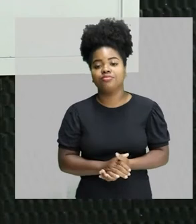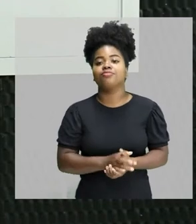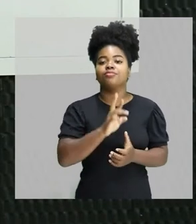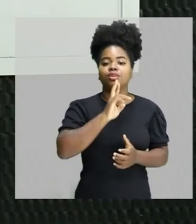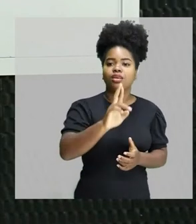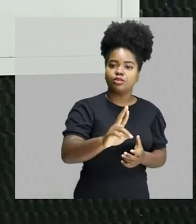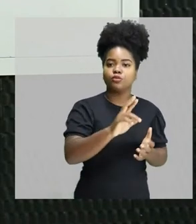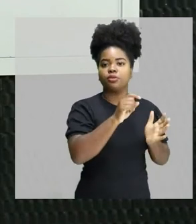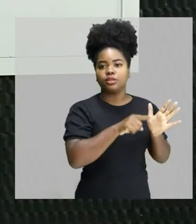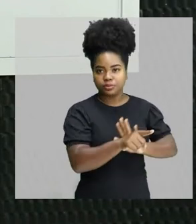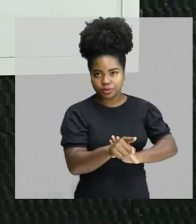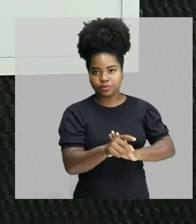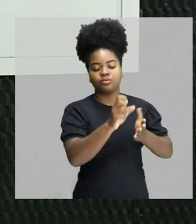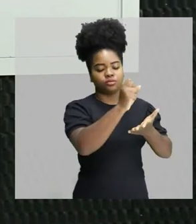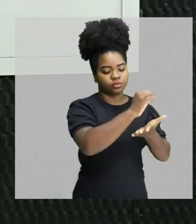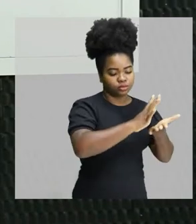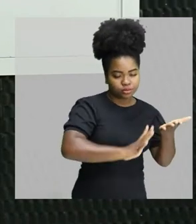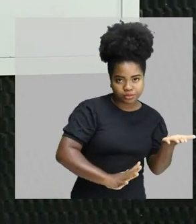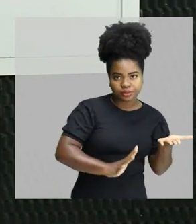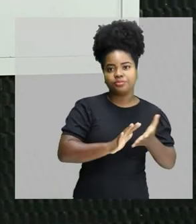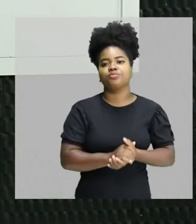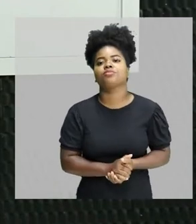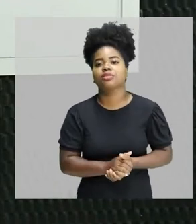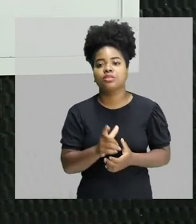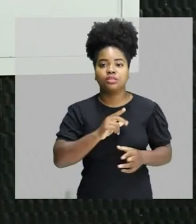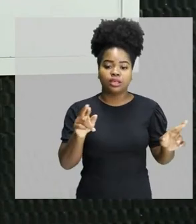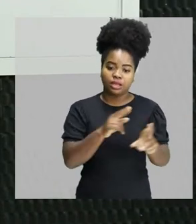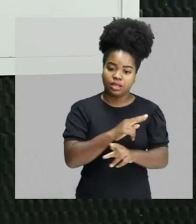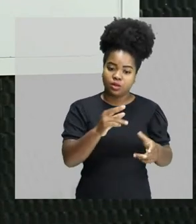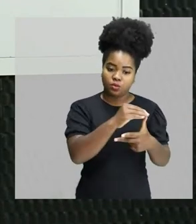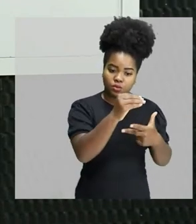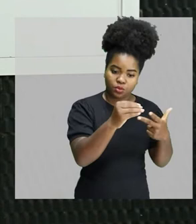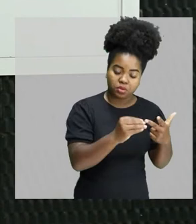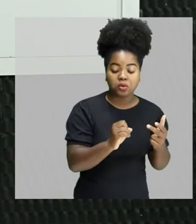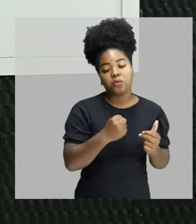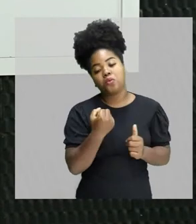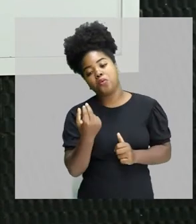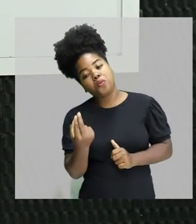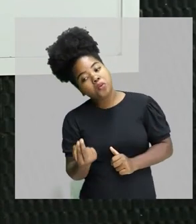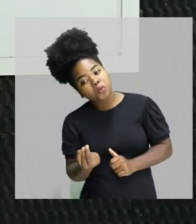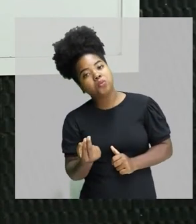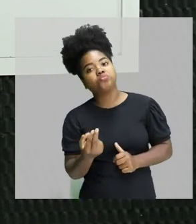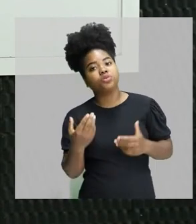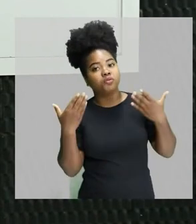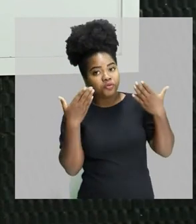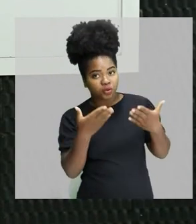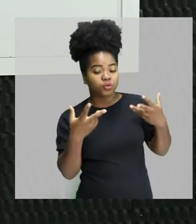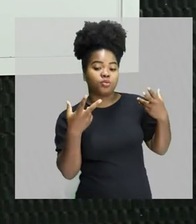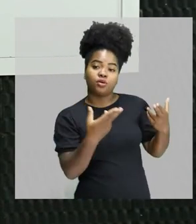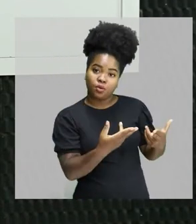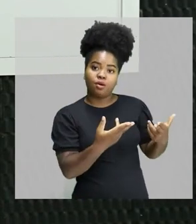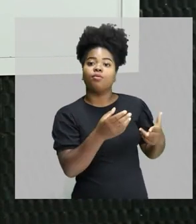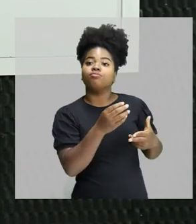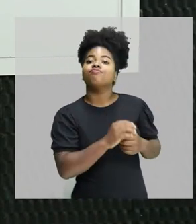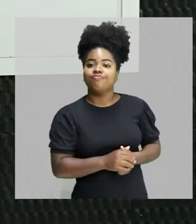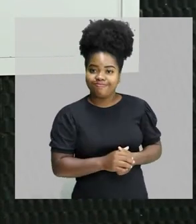questões. Tá ok? Questões essas que são questões do Enem ou questões que têm o mesmo formato aí